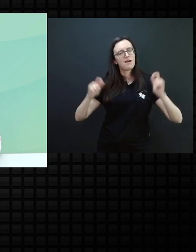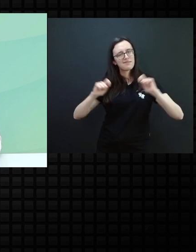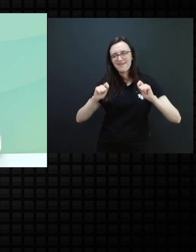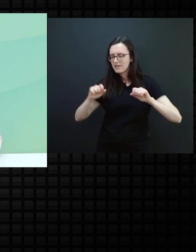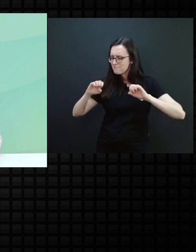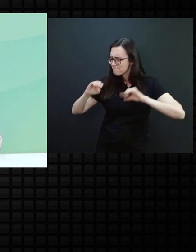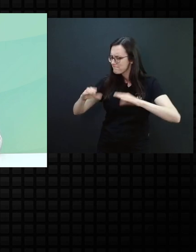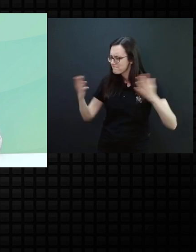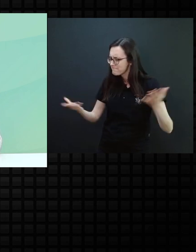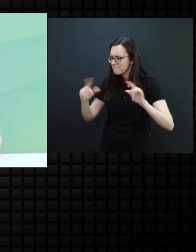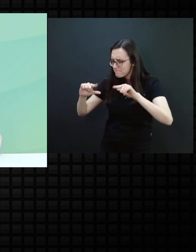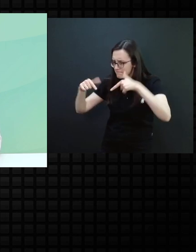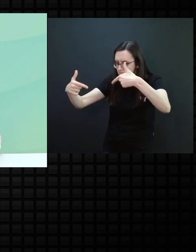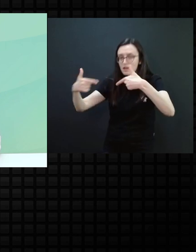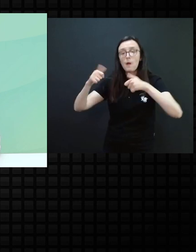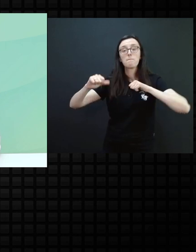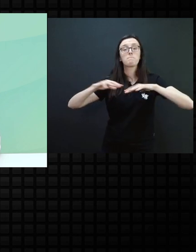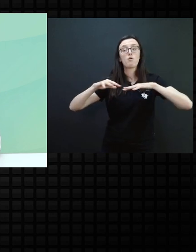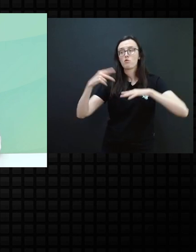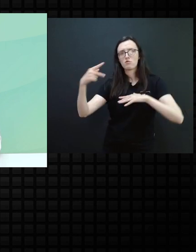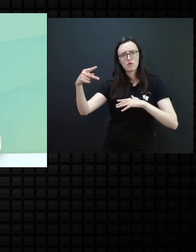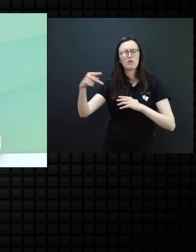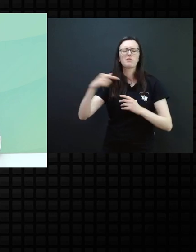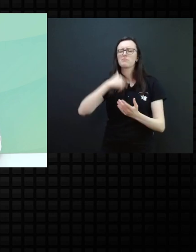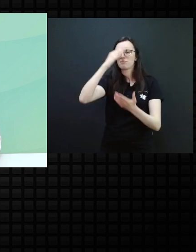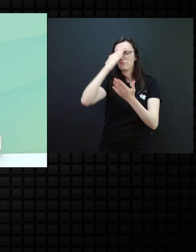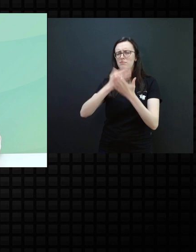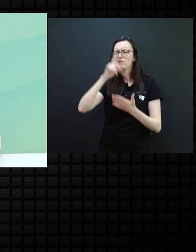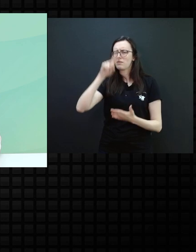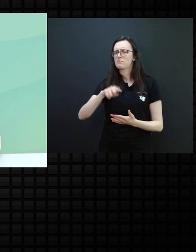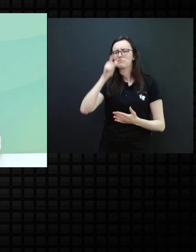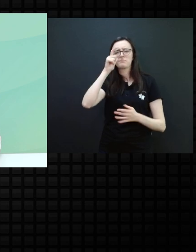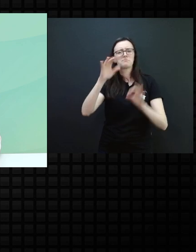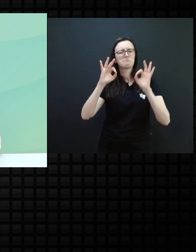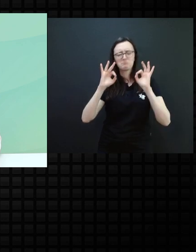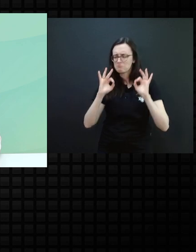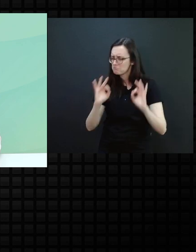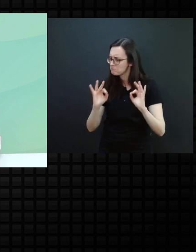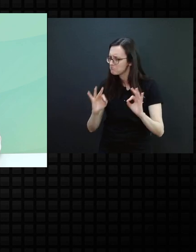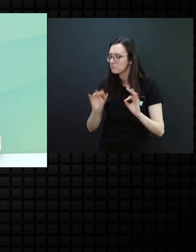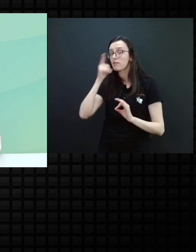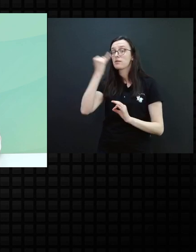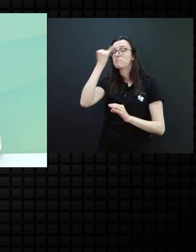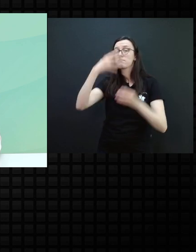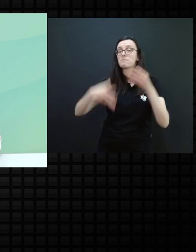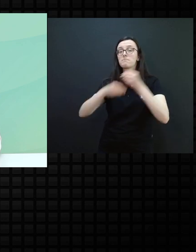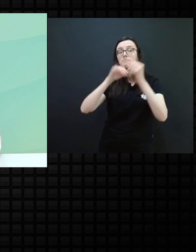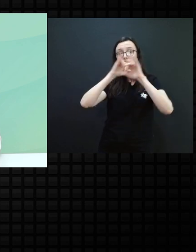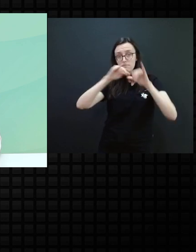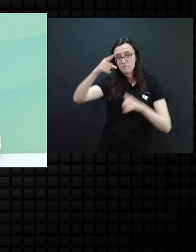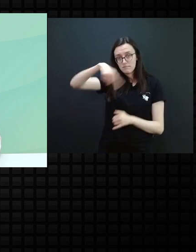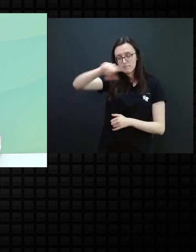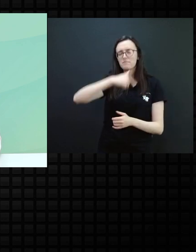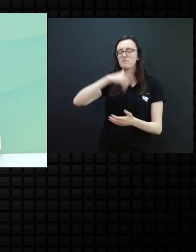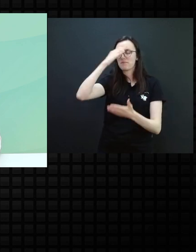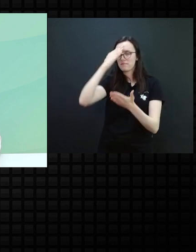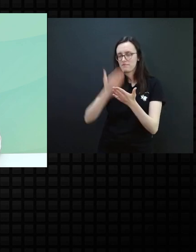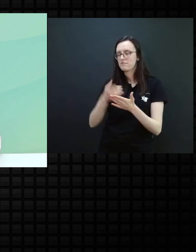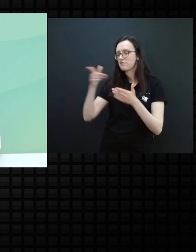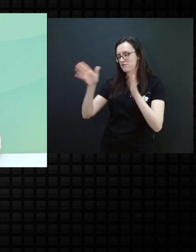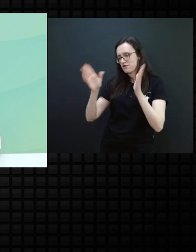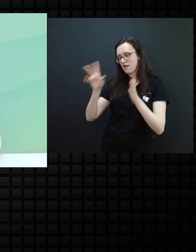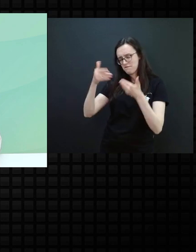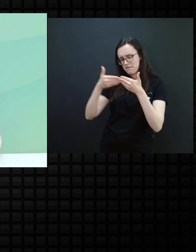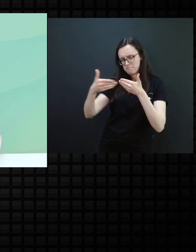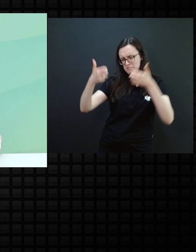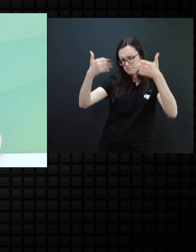cima da ação motora. Eu acho que é muito interessante também citar, acredito que logo você já vai